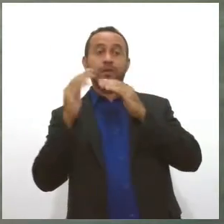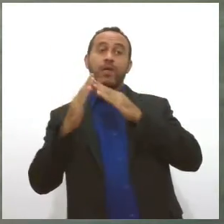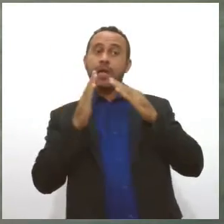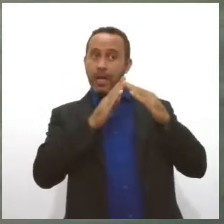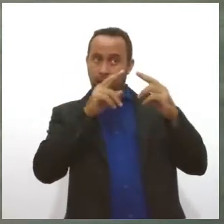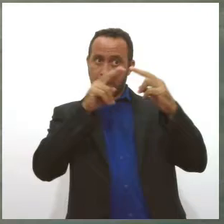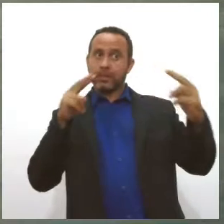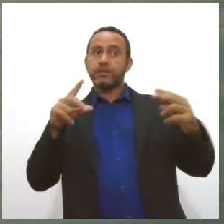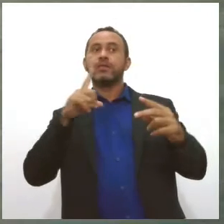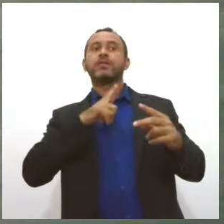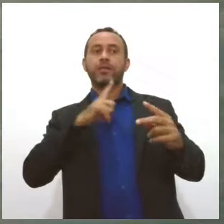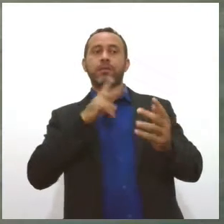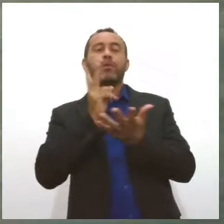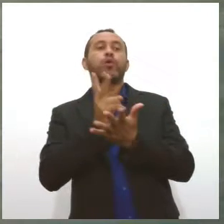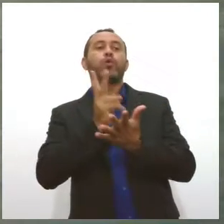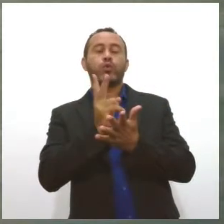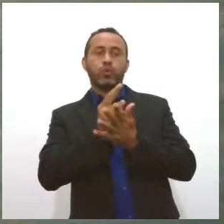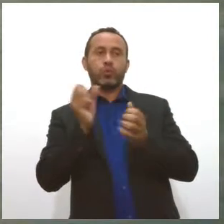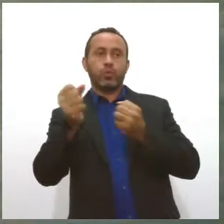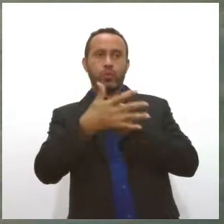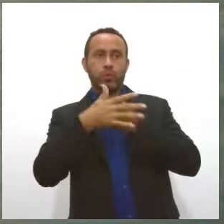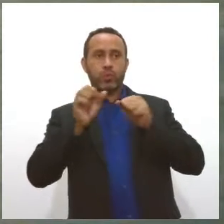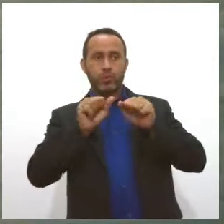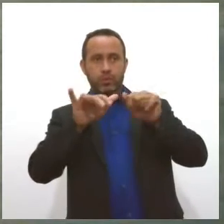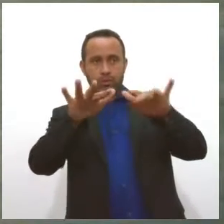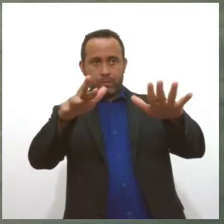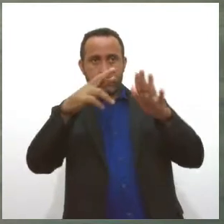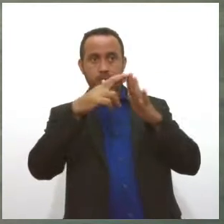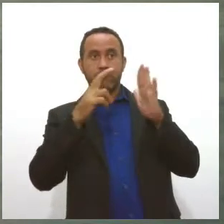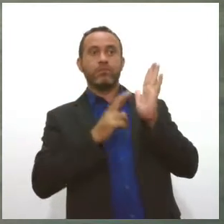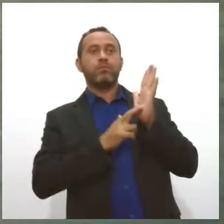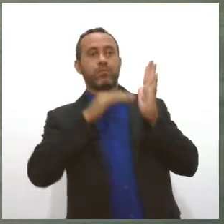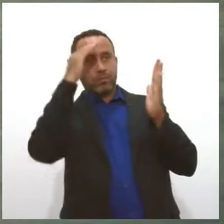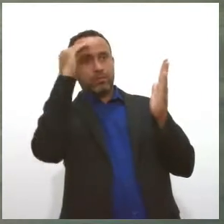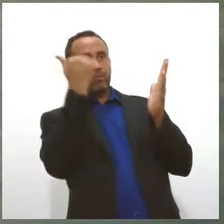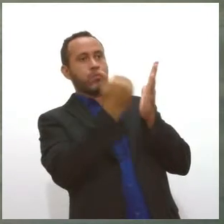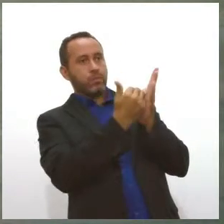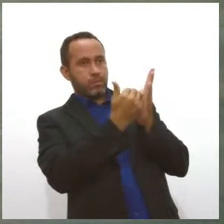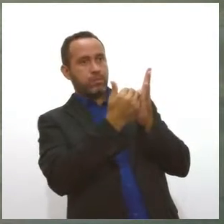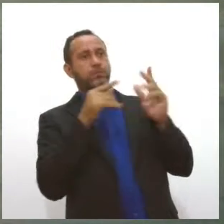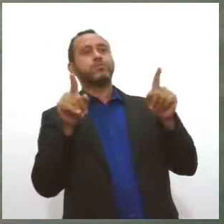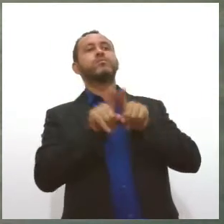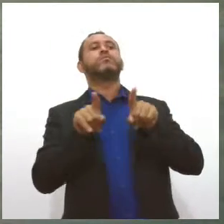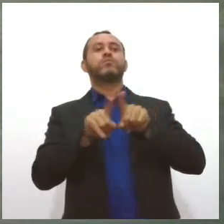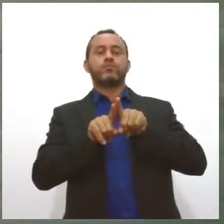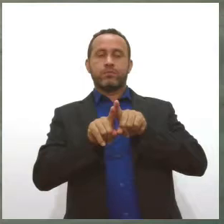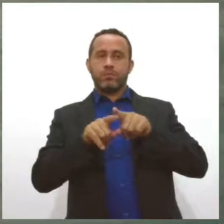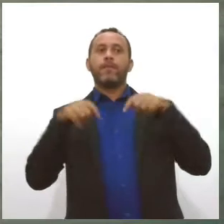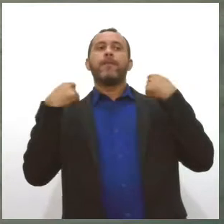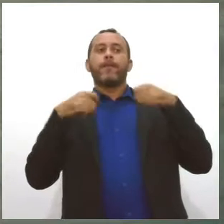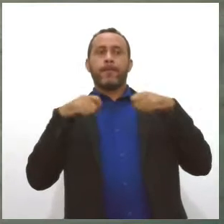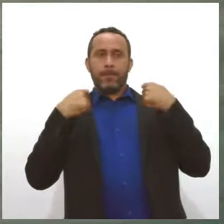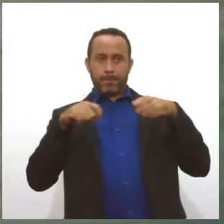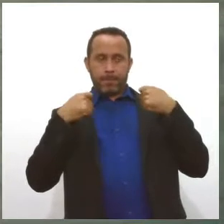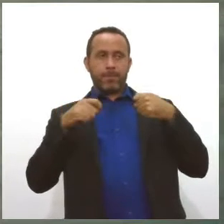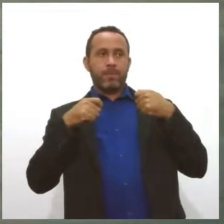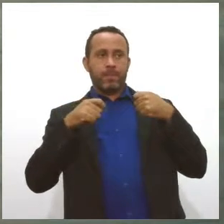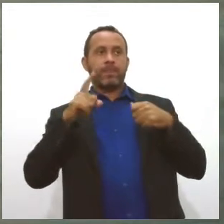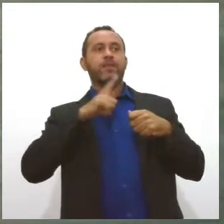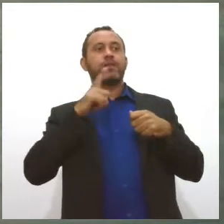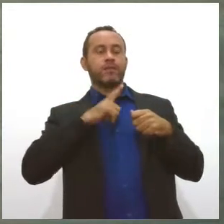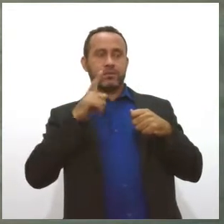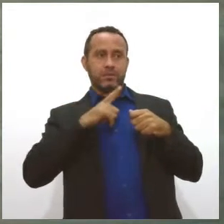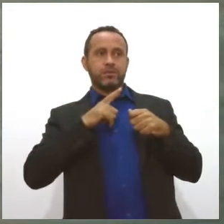continuam, sim, as medidas preventivas do Covid, sempre no isolamento, né, Valkyria? Então, eles têm ainda